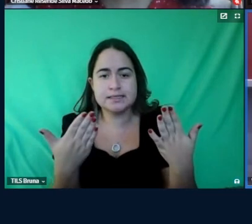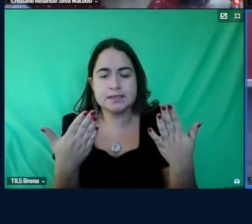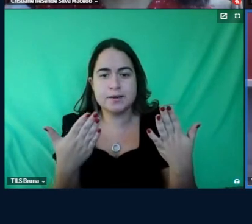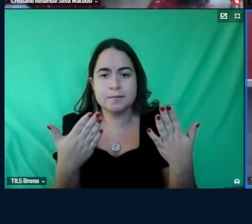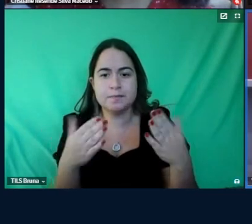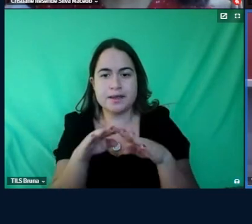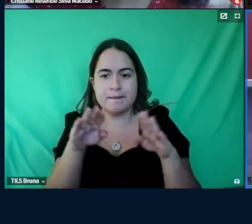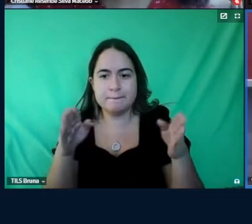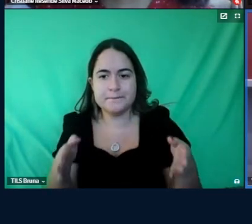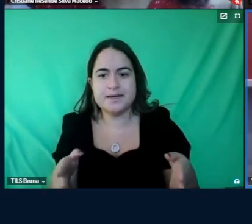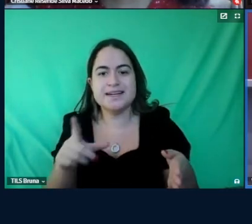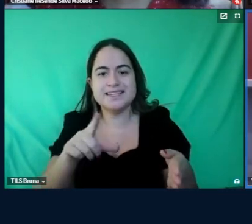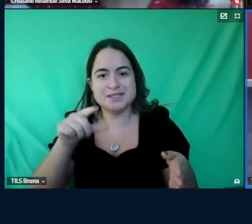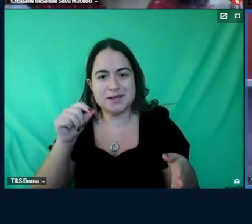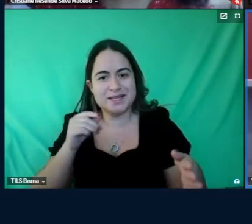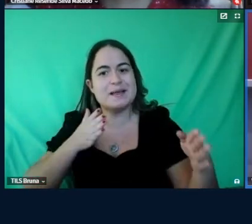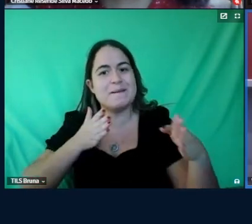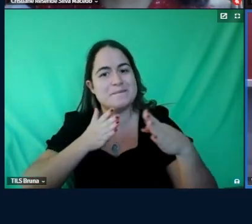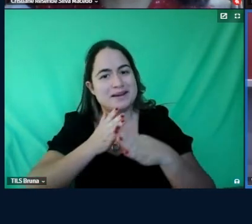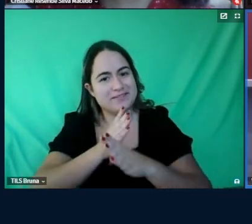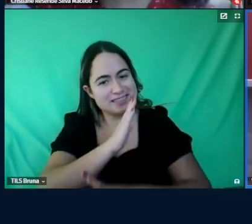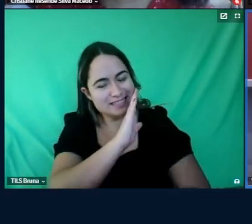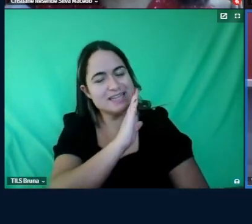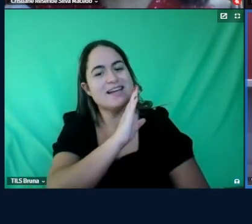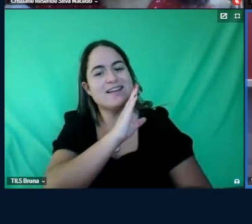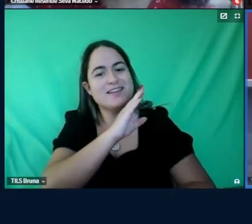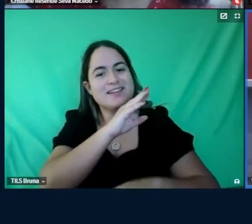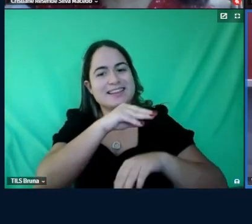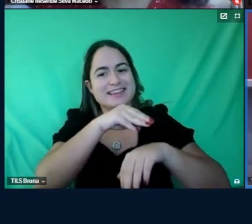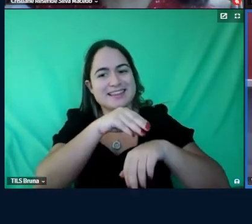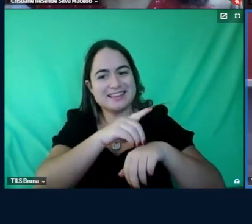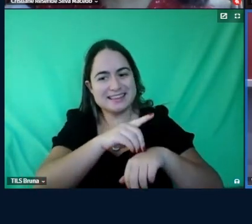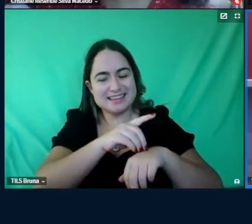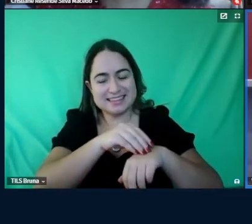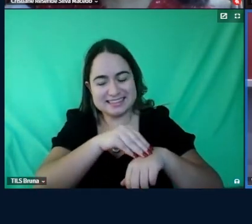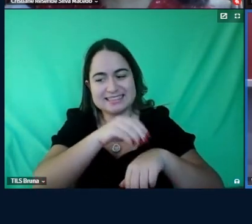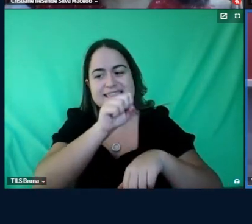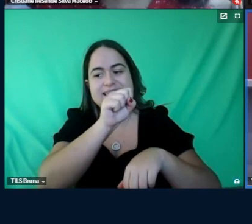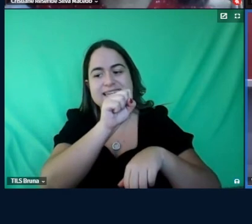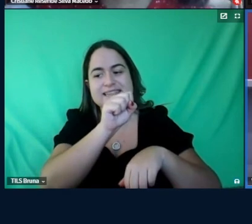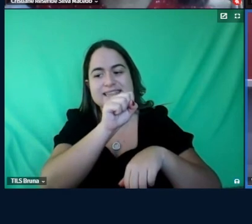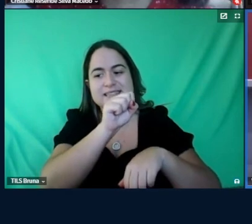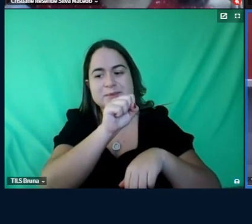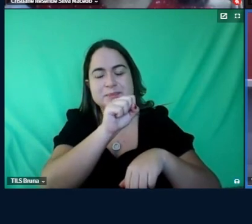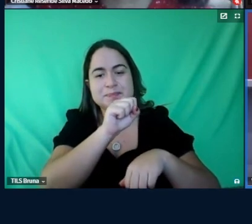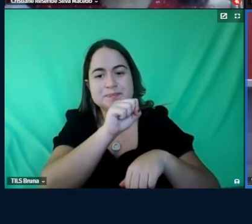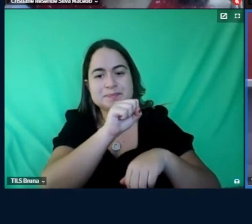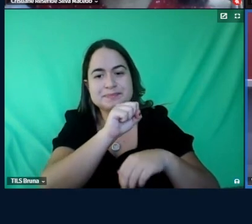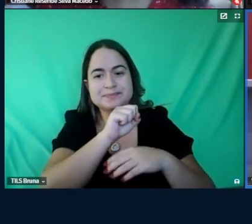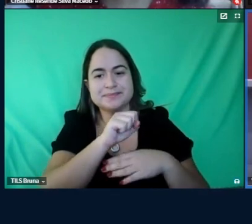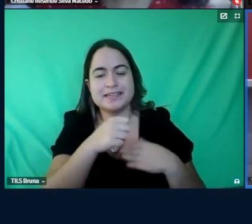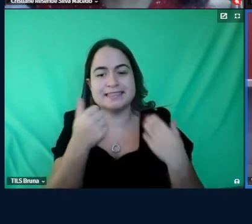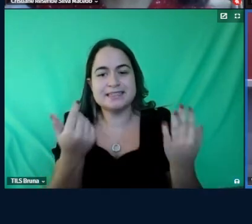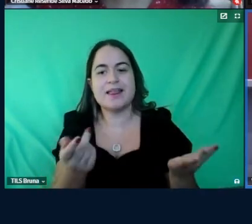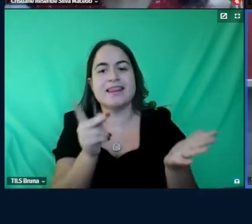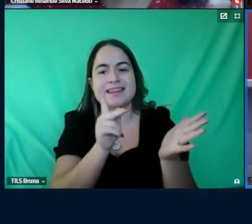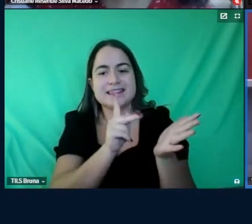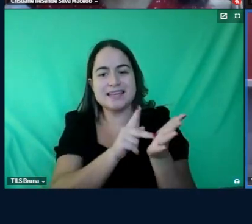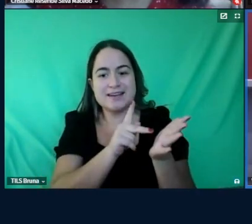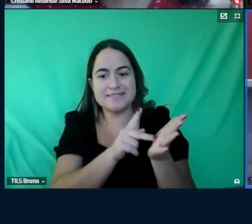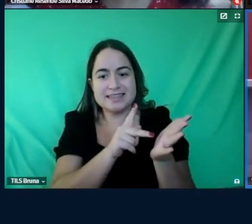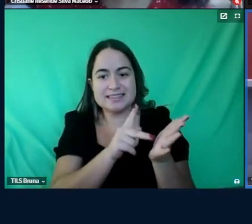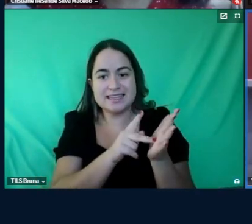decidiu pela aprovação da dissertação da Cristiane dissertação de mestrado e na verdade por uma